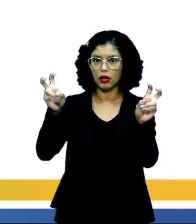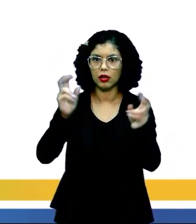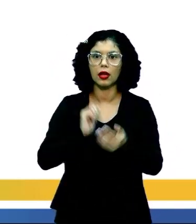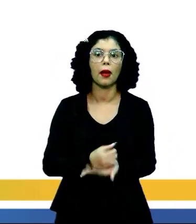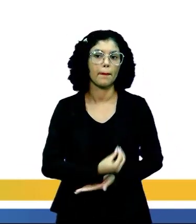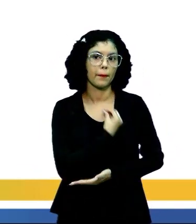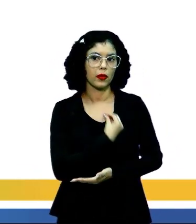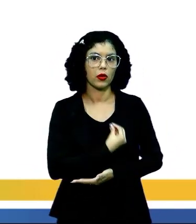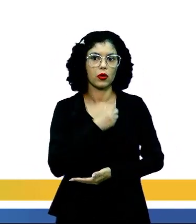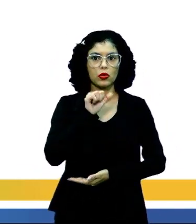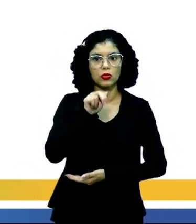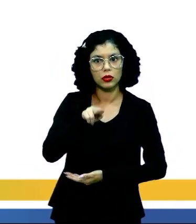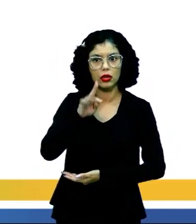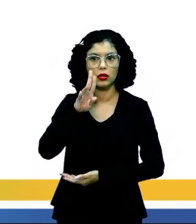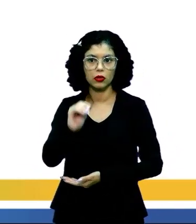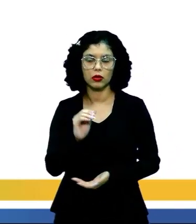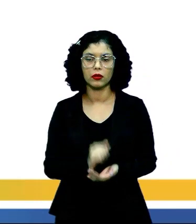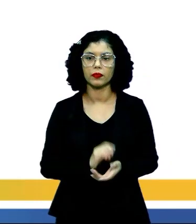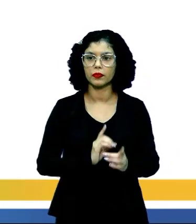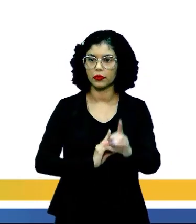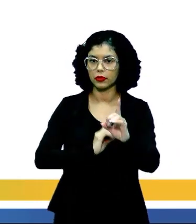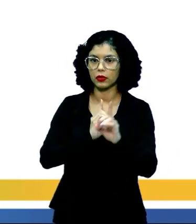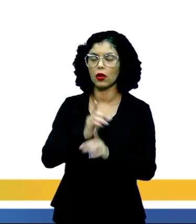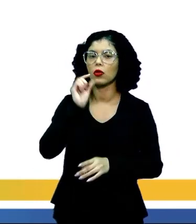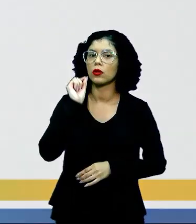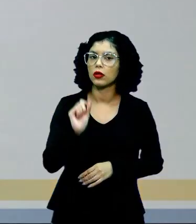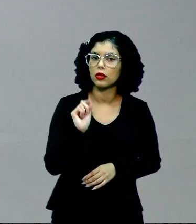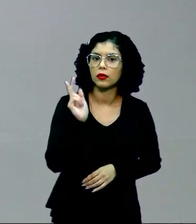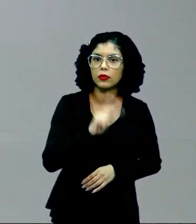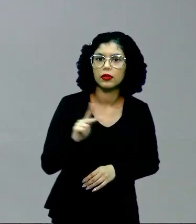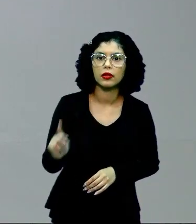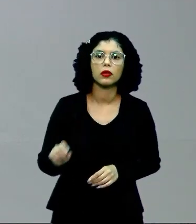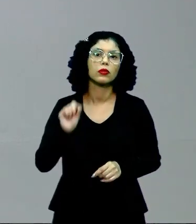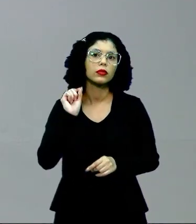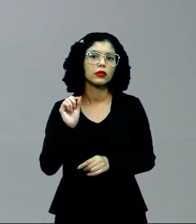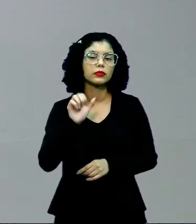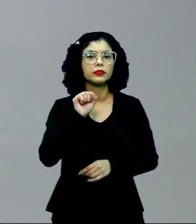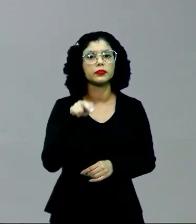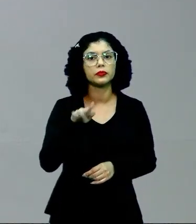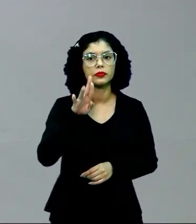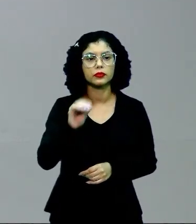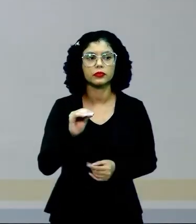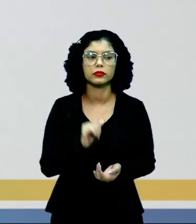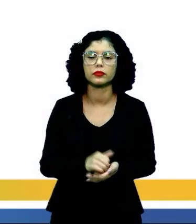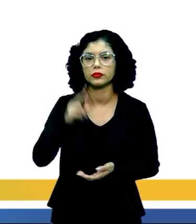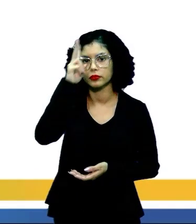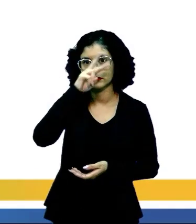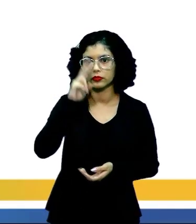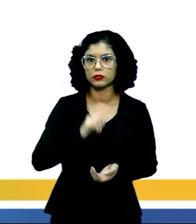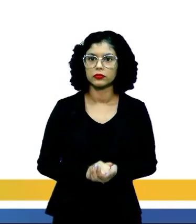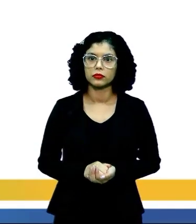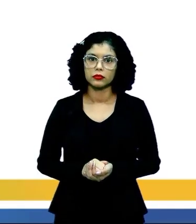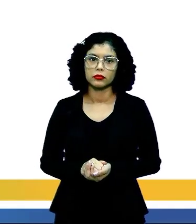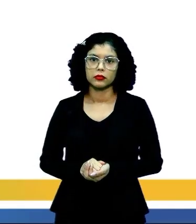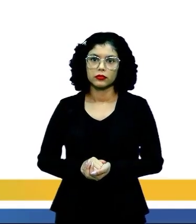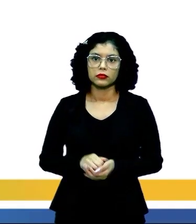presentes no soneto, Professor Osiel, o que é soneto? Vamos lá, soneto, deixa eu voltar um pouquinho